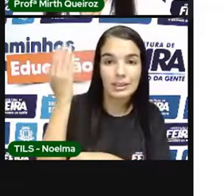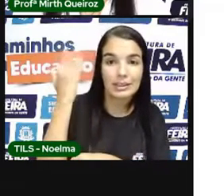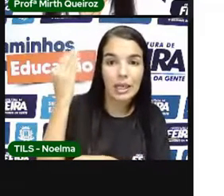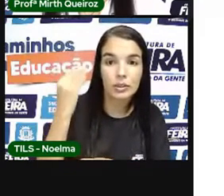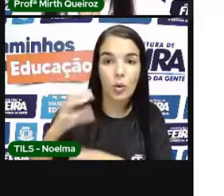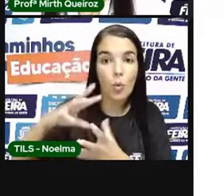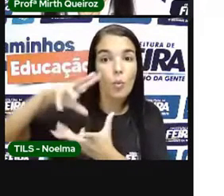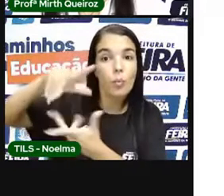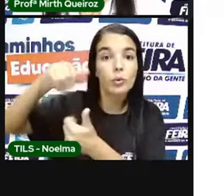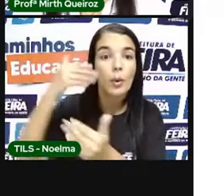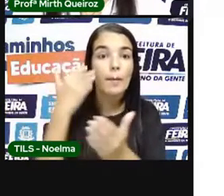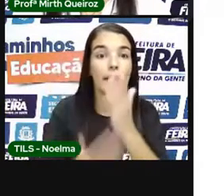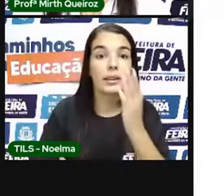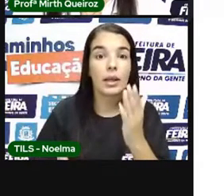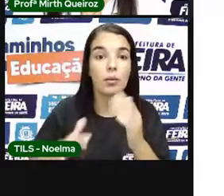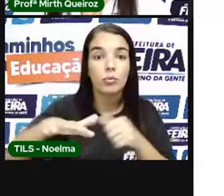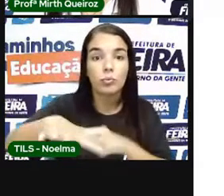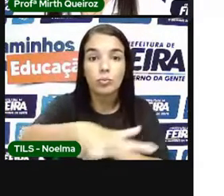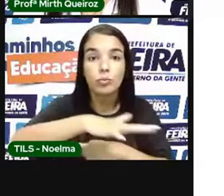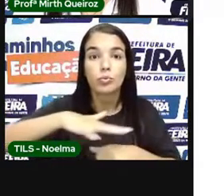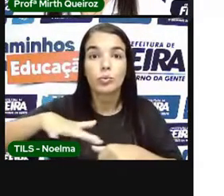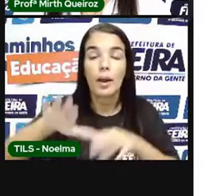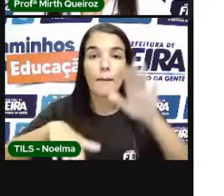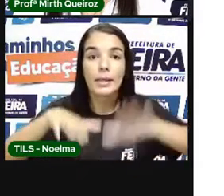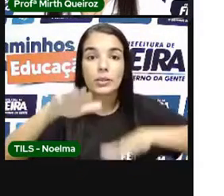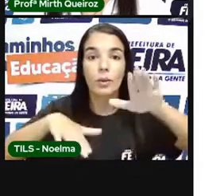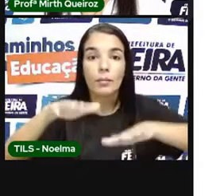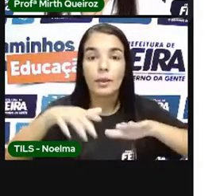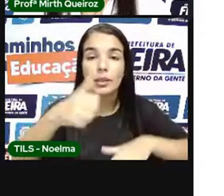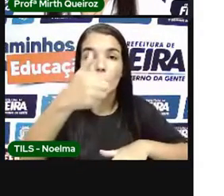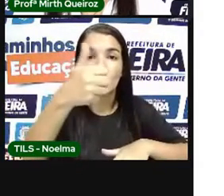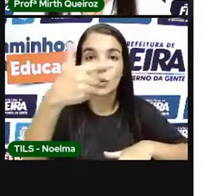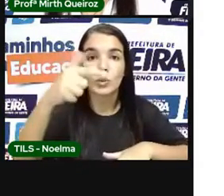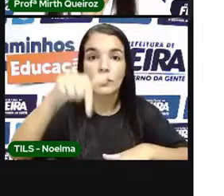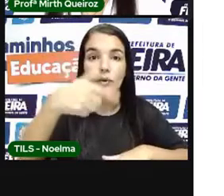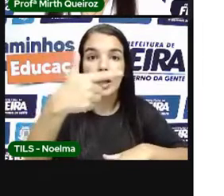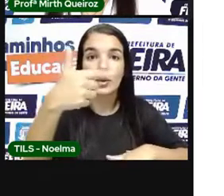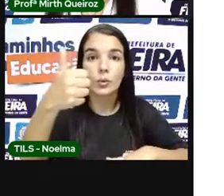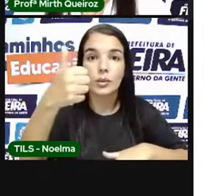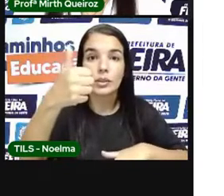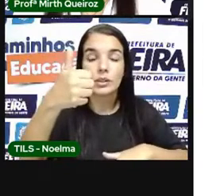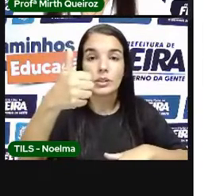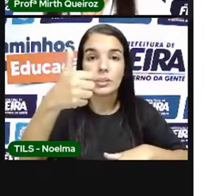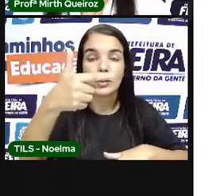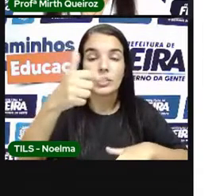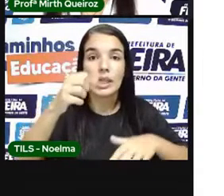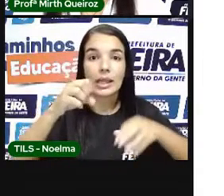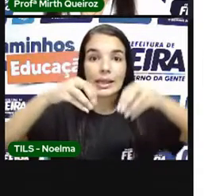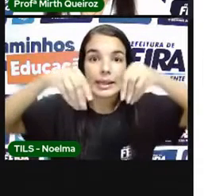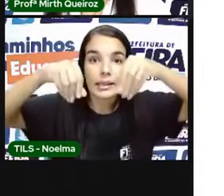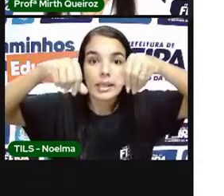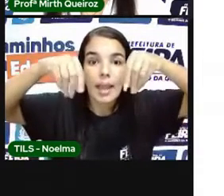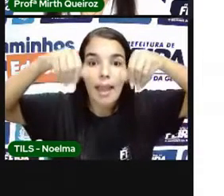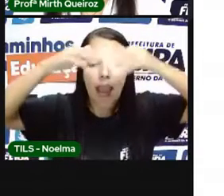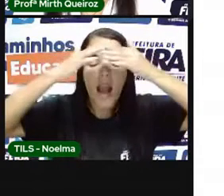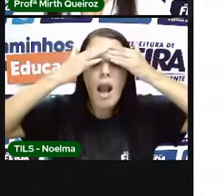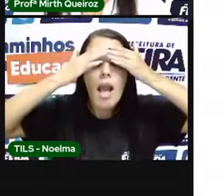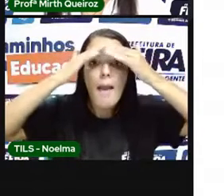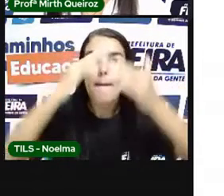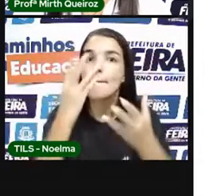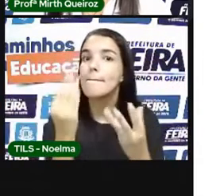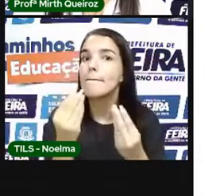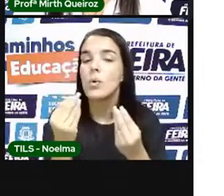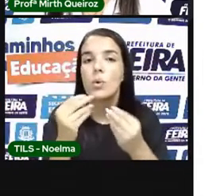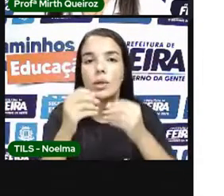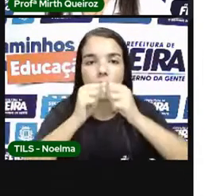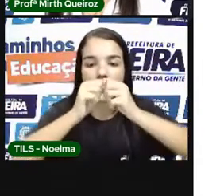O mundo perdeu Uma superfície Total De 12,2 milhões De hectares Olha, gente A quantidade De